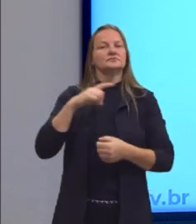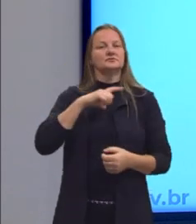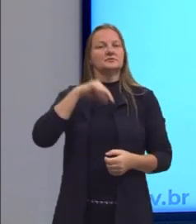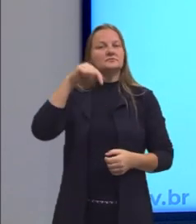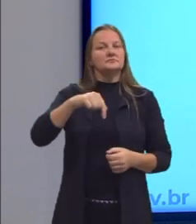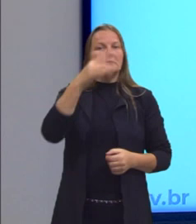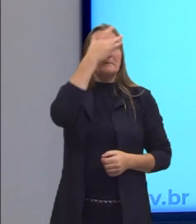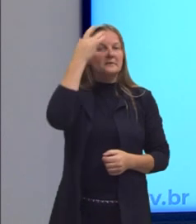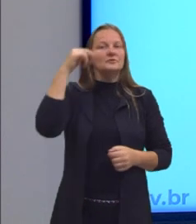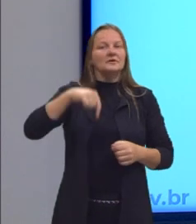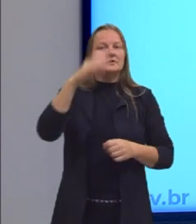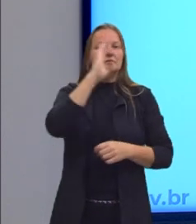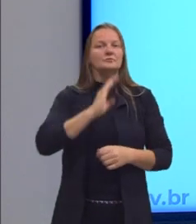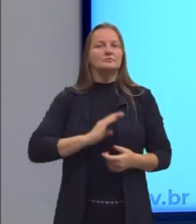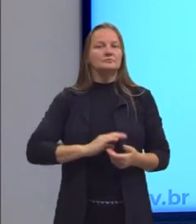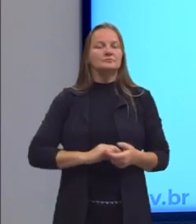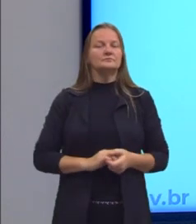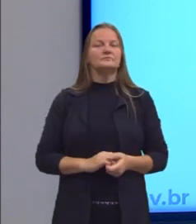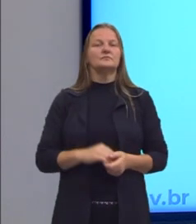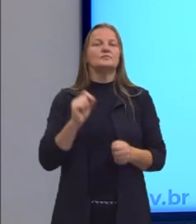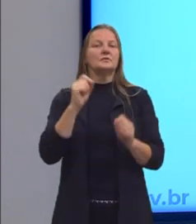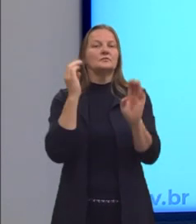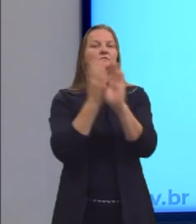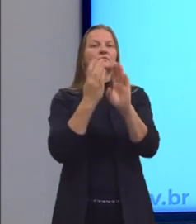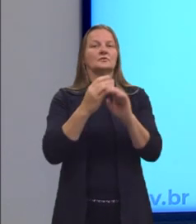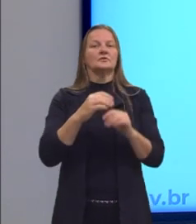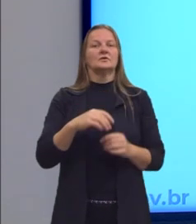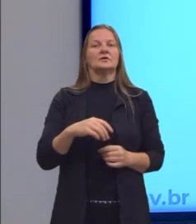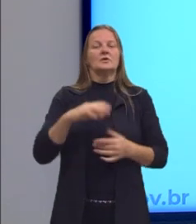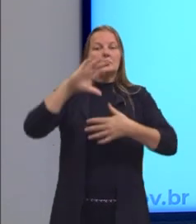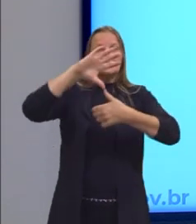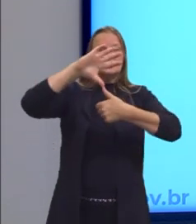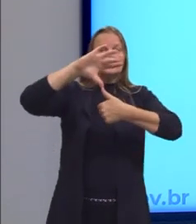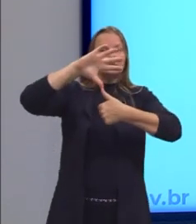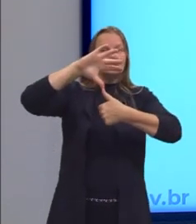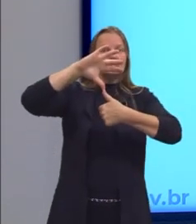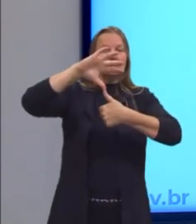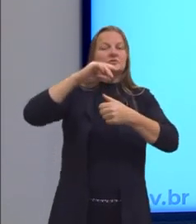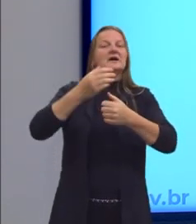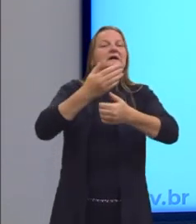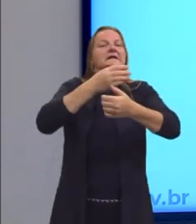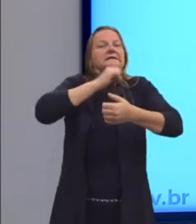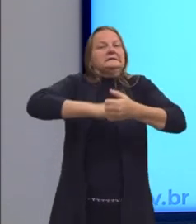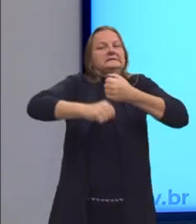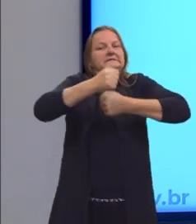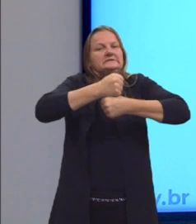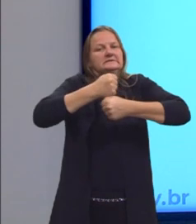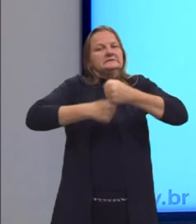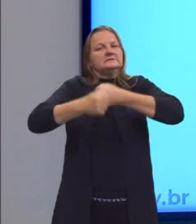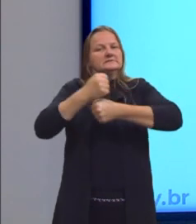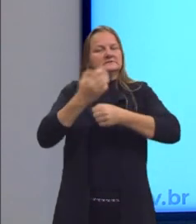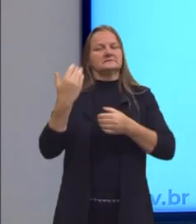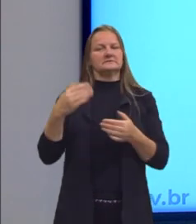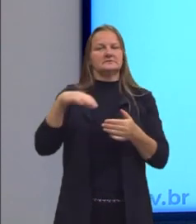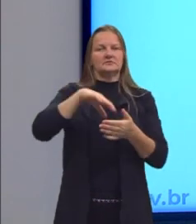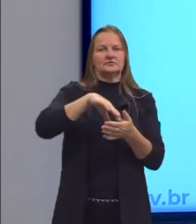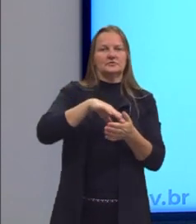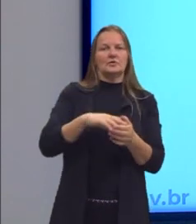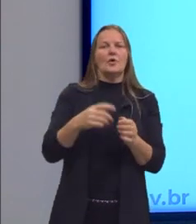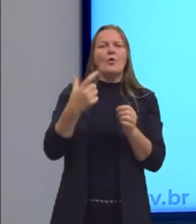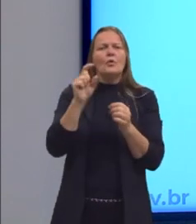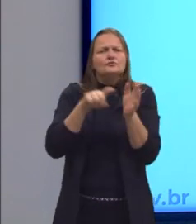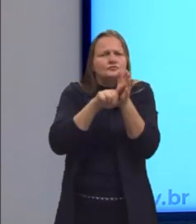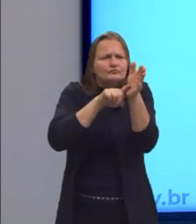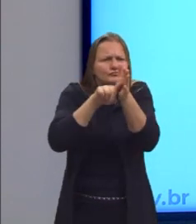aqui no território brasileiro, quer dizer que eles chegaram lá na América do Norte alguns anos antes. E daí, outras